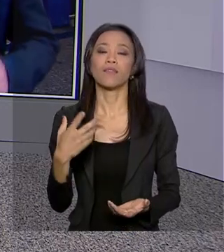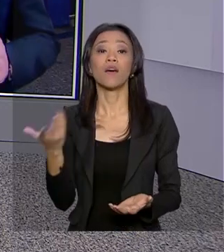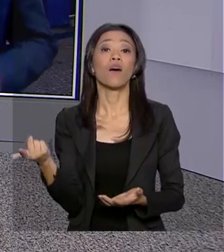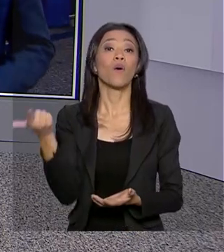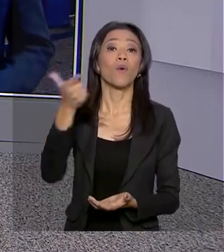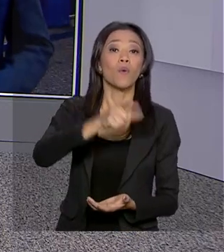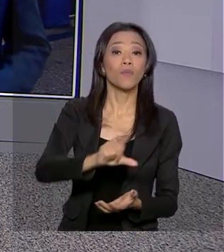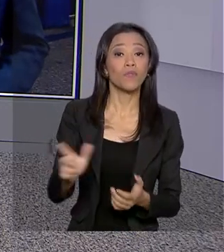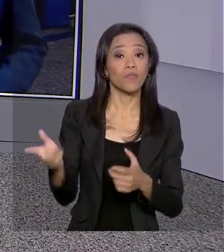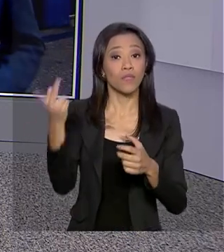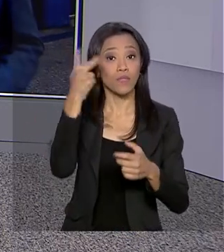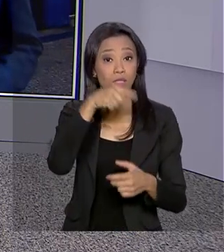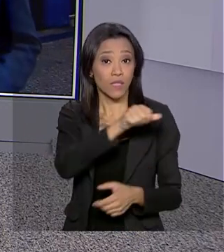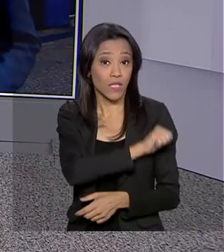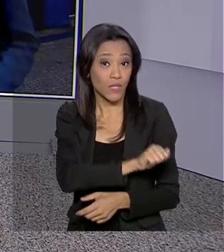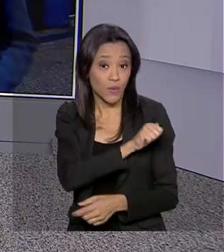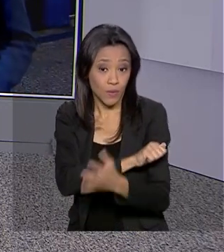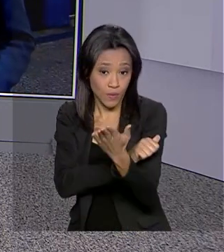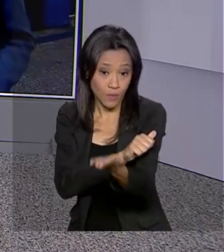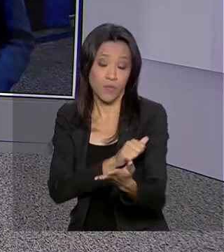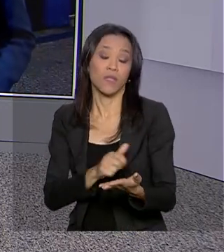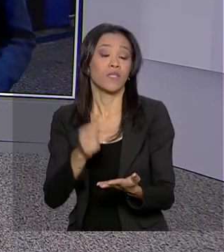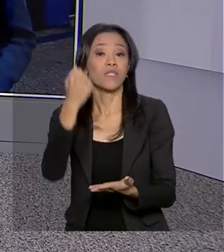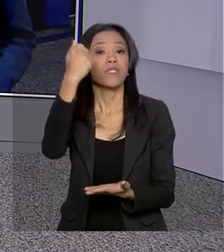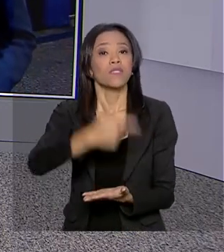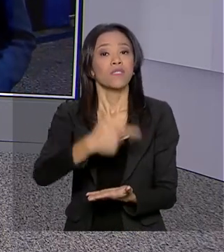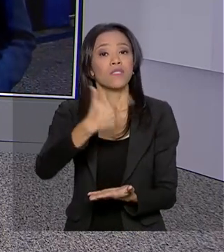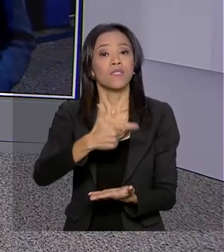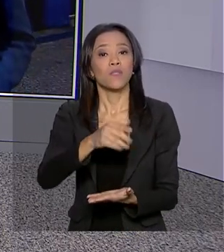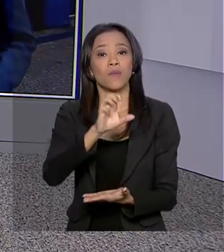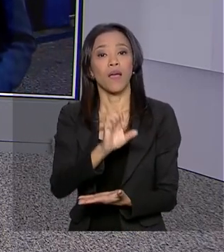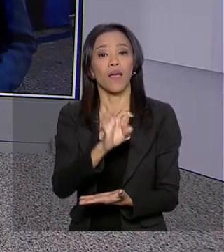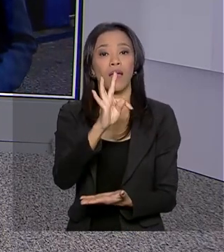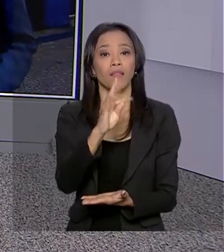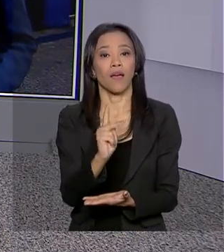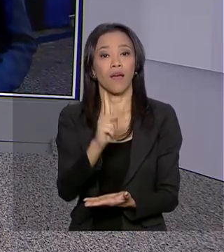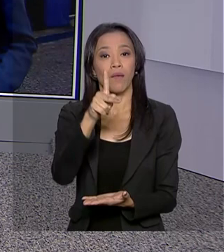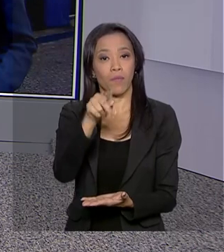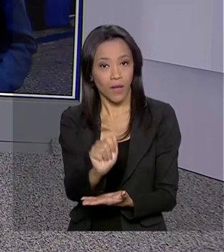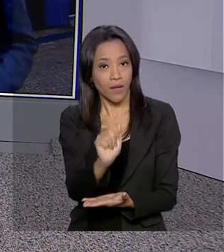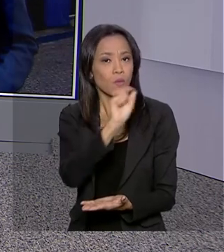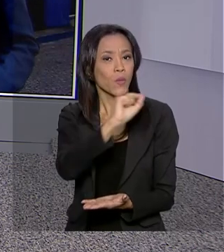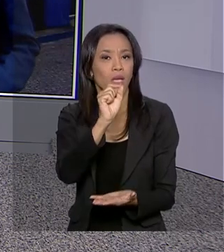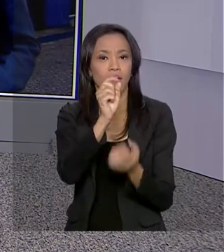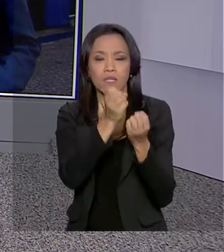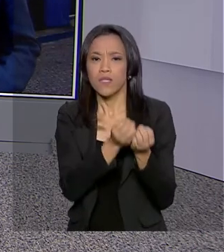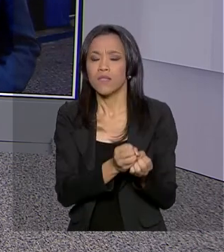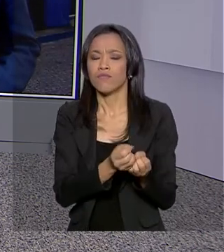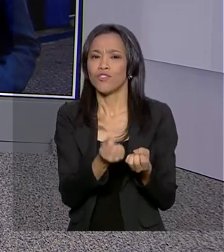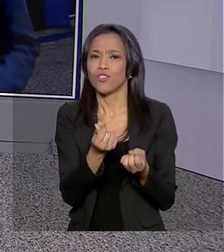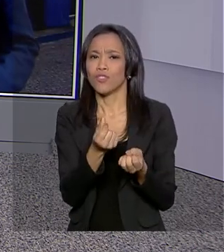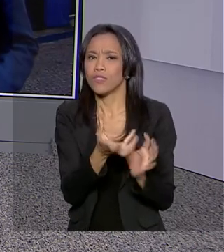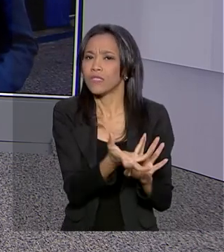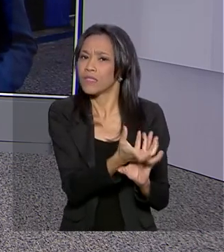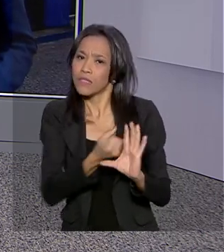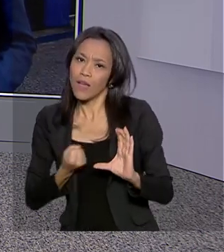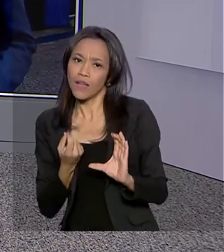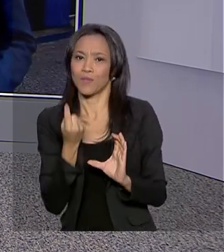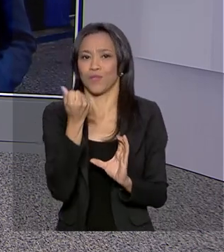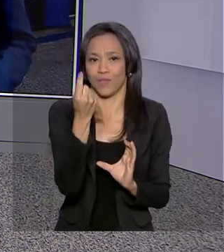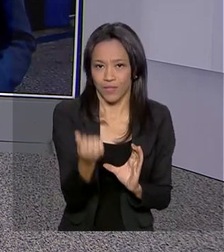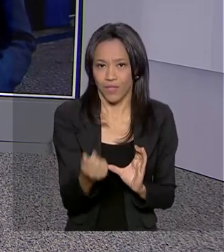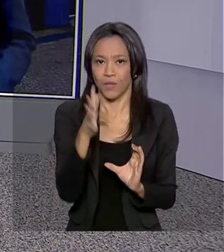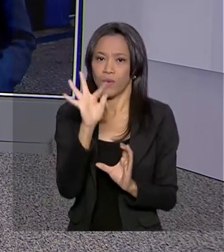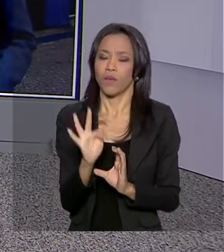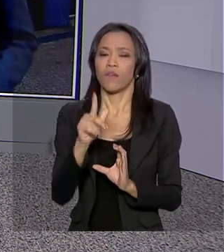Vamos ao Rio de Janeiro, porque hoje começa a segunda etapa de liberação do saque imediato do FGTS para quem não é correntista da Caixa. Maurício de